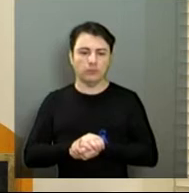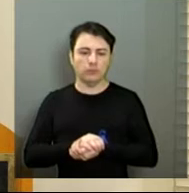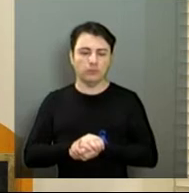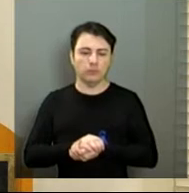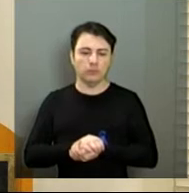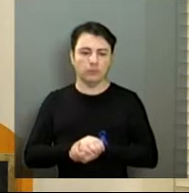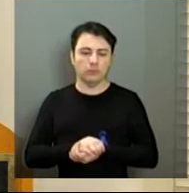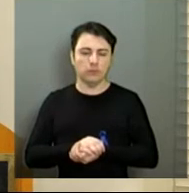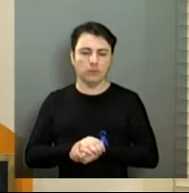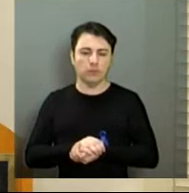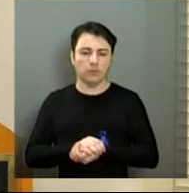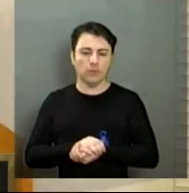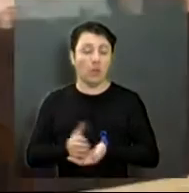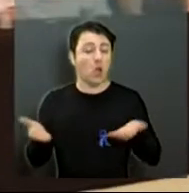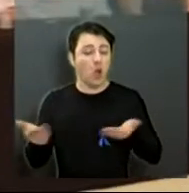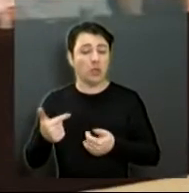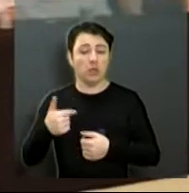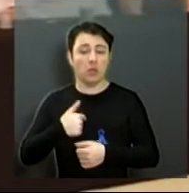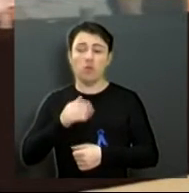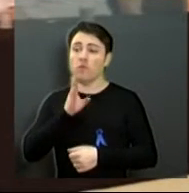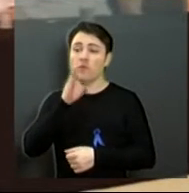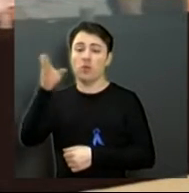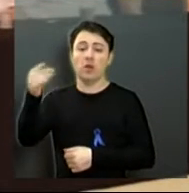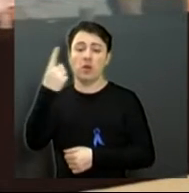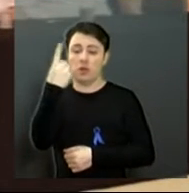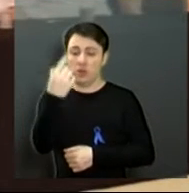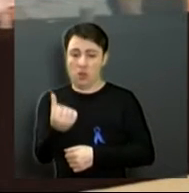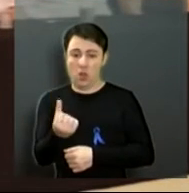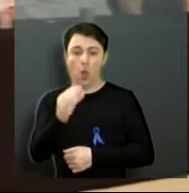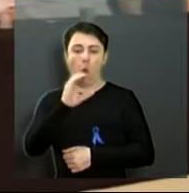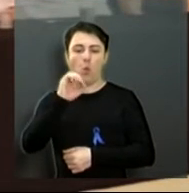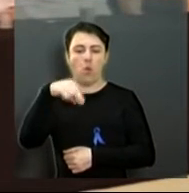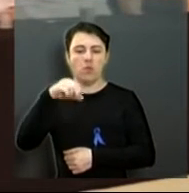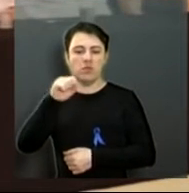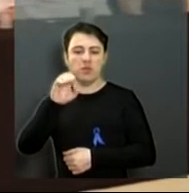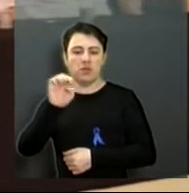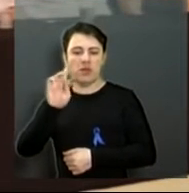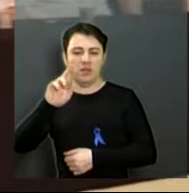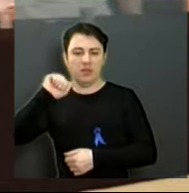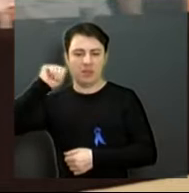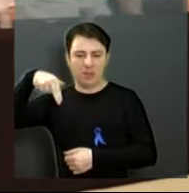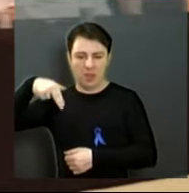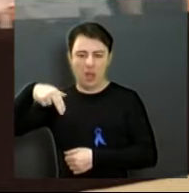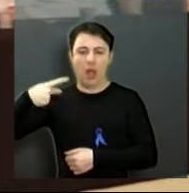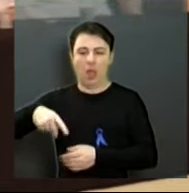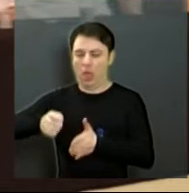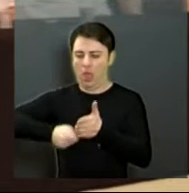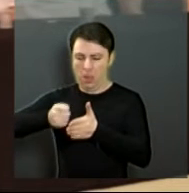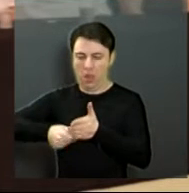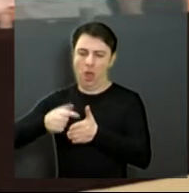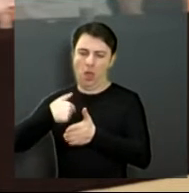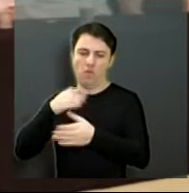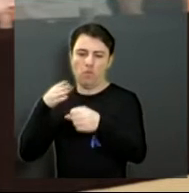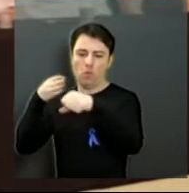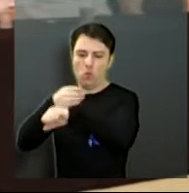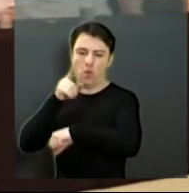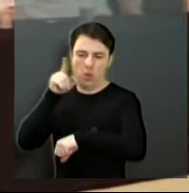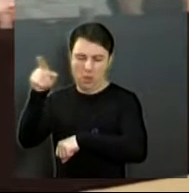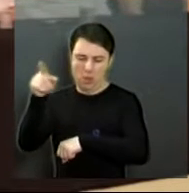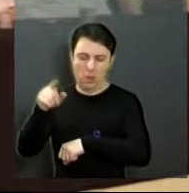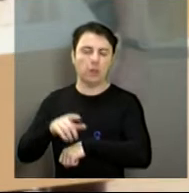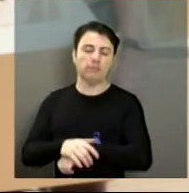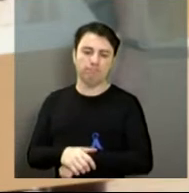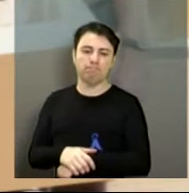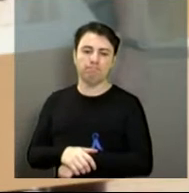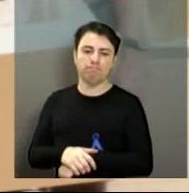honra de participar da premiação do 16º Concentrans, a Concentração de Trânsito aqui de Araraquara. Foram